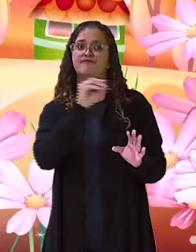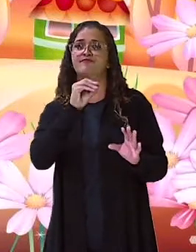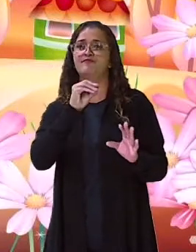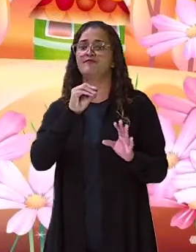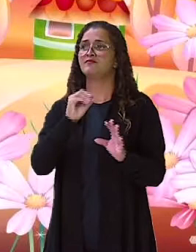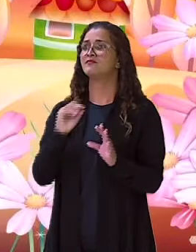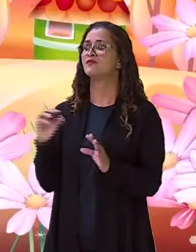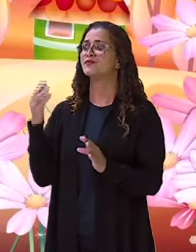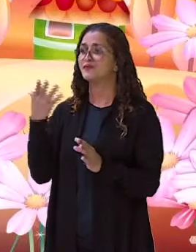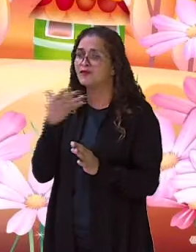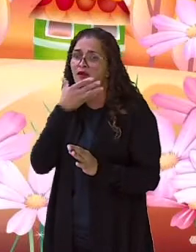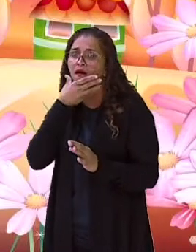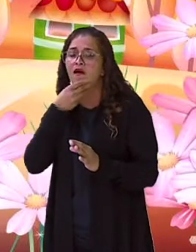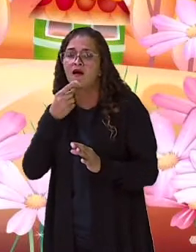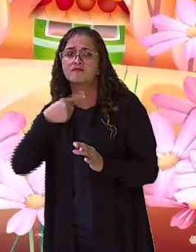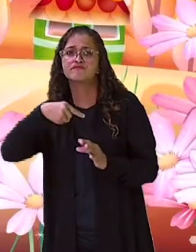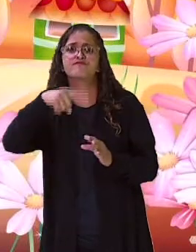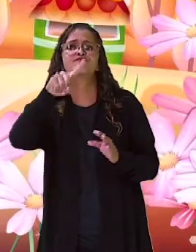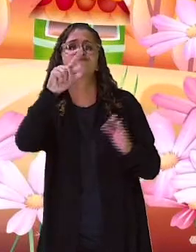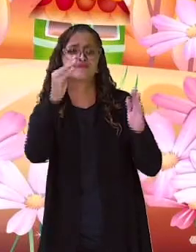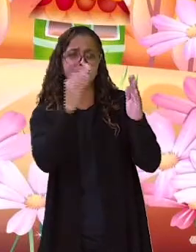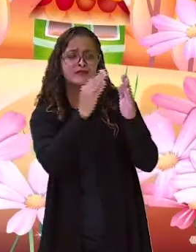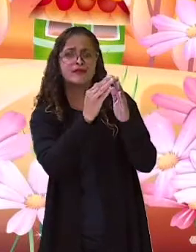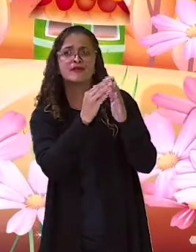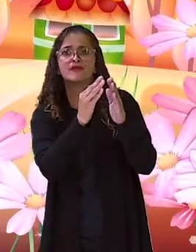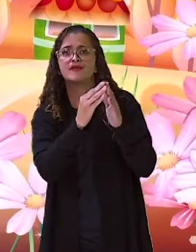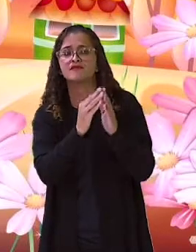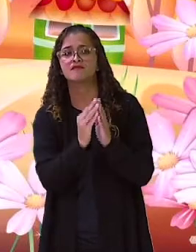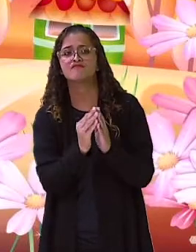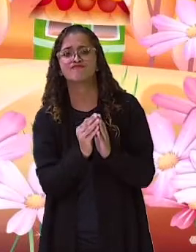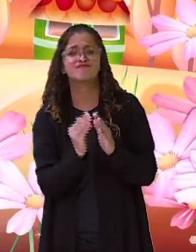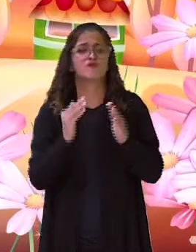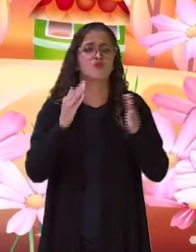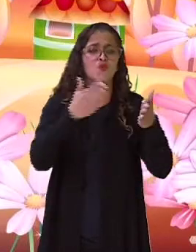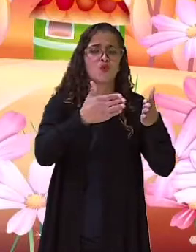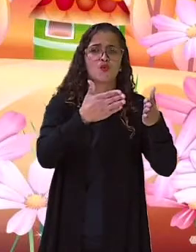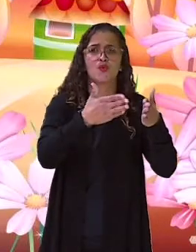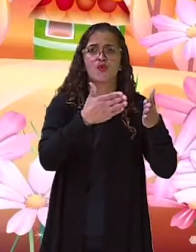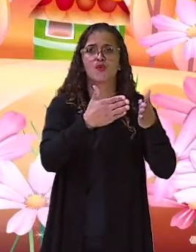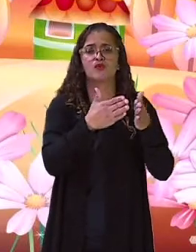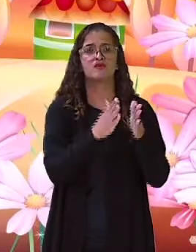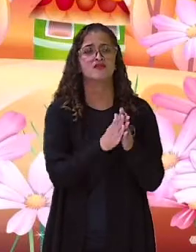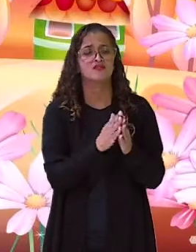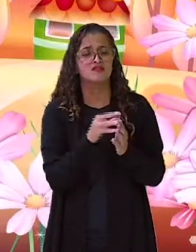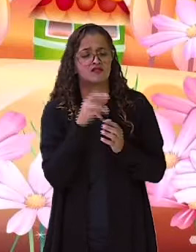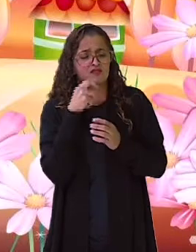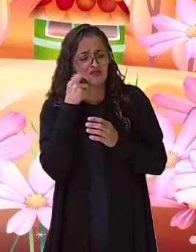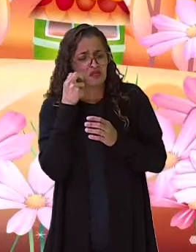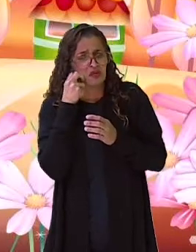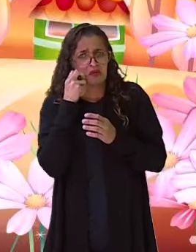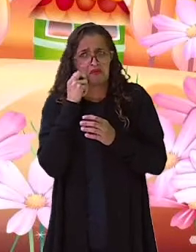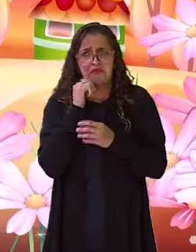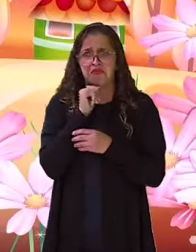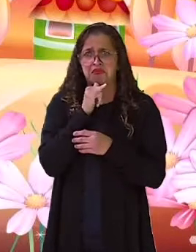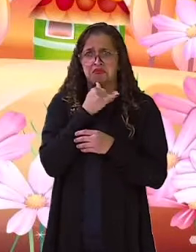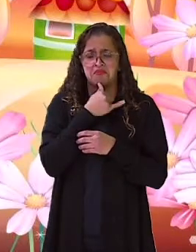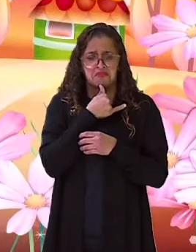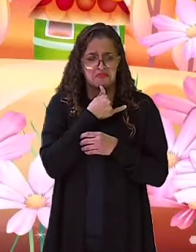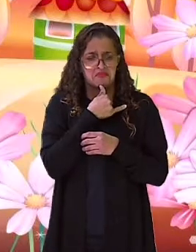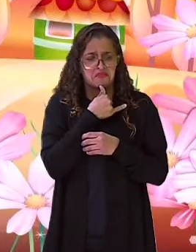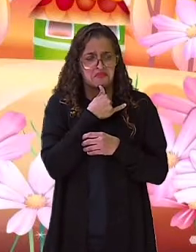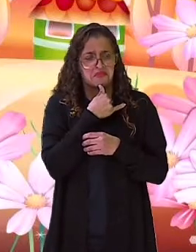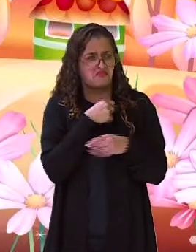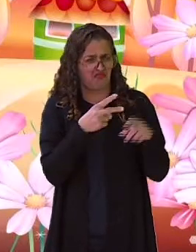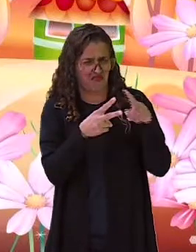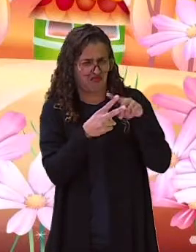casa de mãozinha. A banana, envergonhada, preferiu não contar nada para a mulher. Nem das duas moças